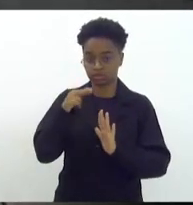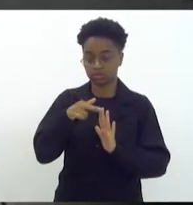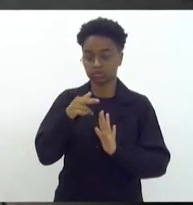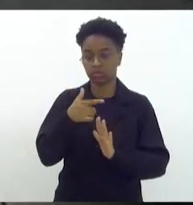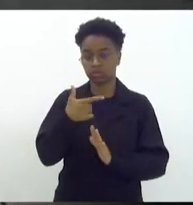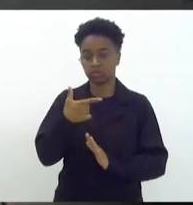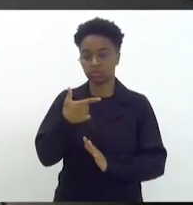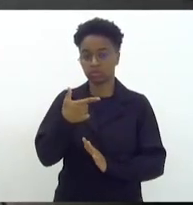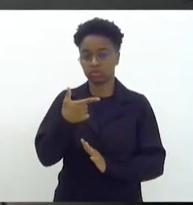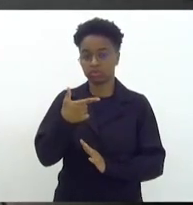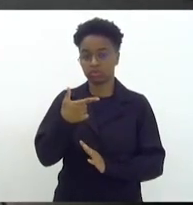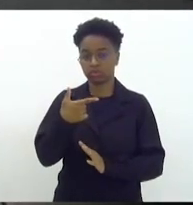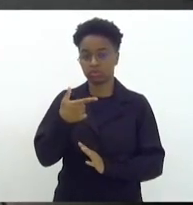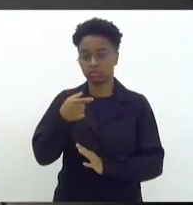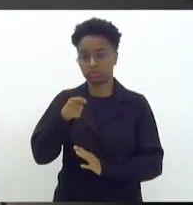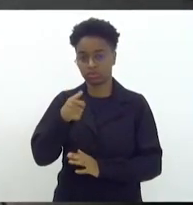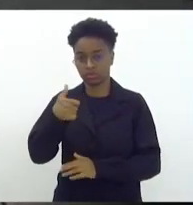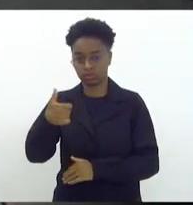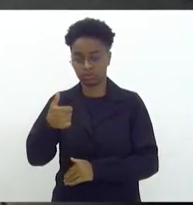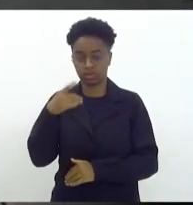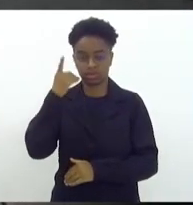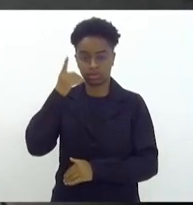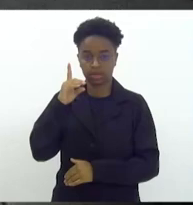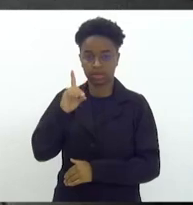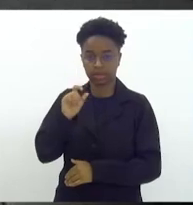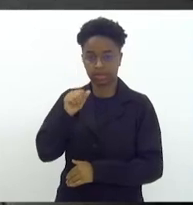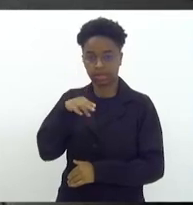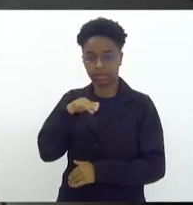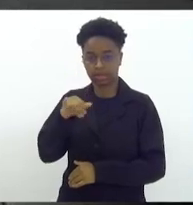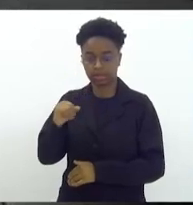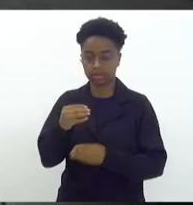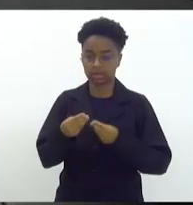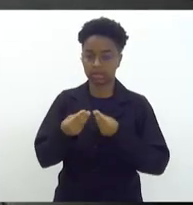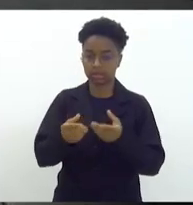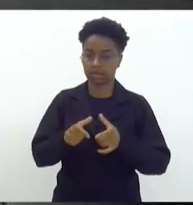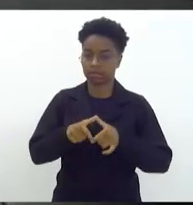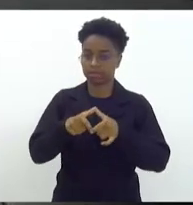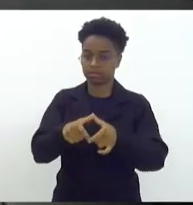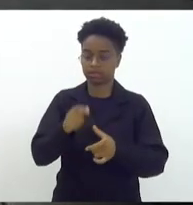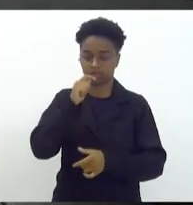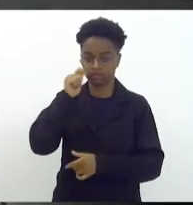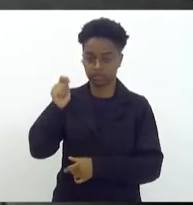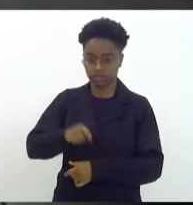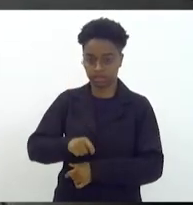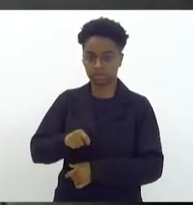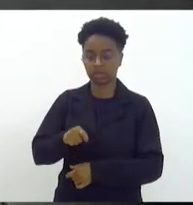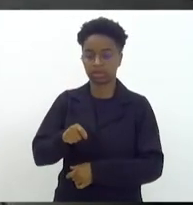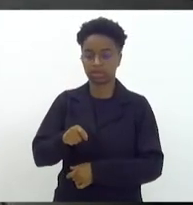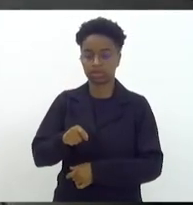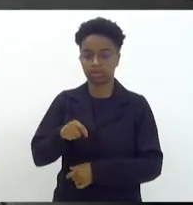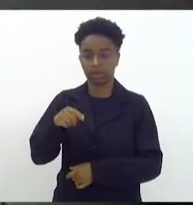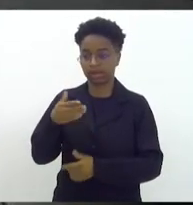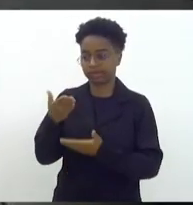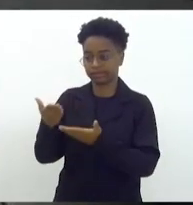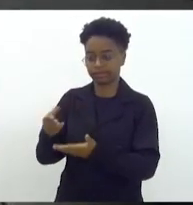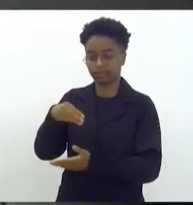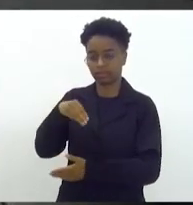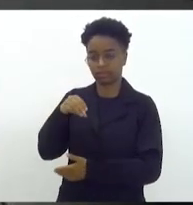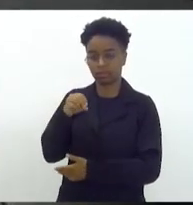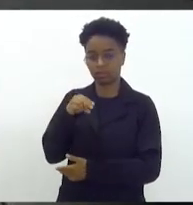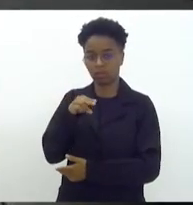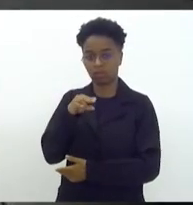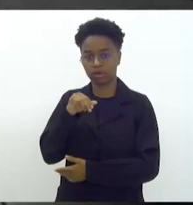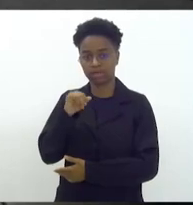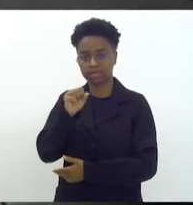201 da deputada Dani Monteiro que concede medalha Tiradentes ao Moise eu queria